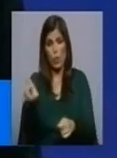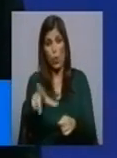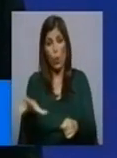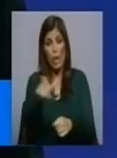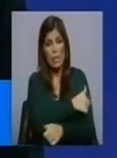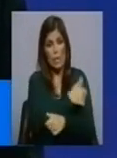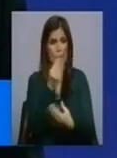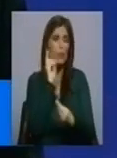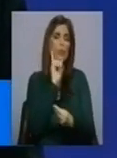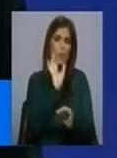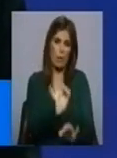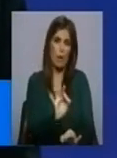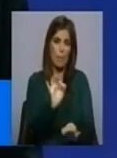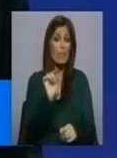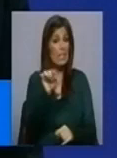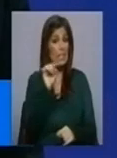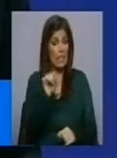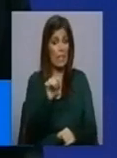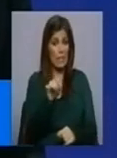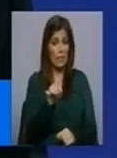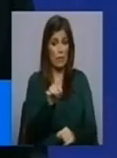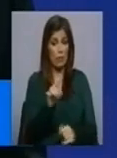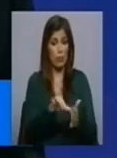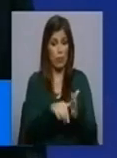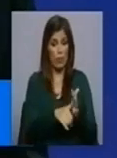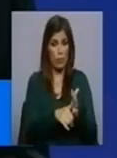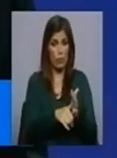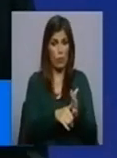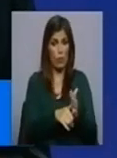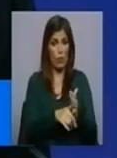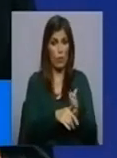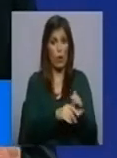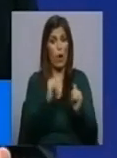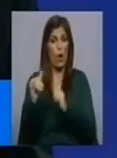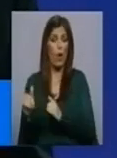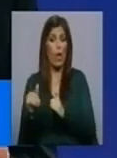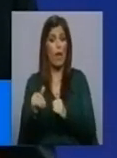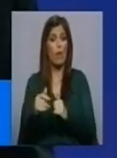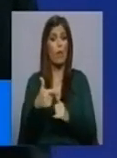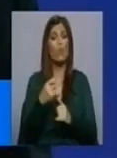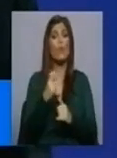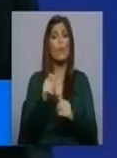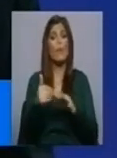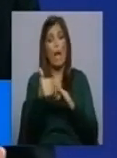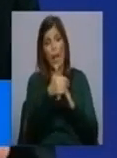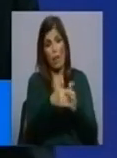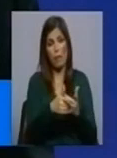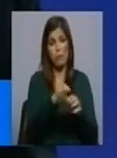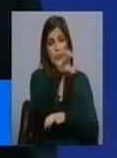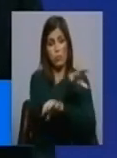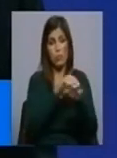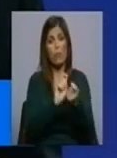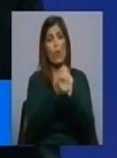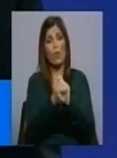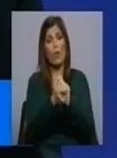fundamental. E aquele projeto, a par do Terminal Intermodal, que está em construção e está a andar muito bem, vão mudar a